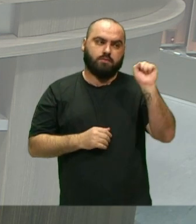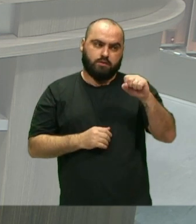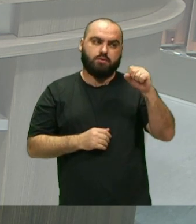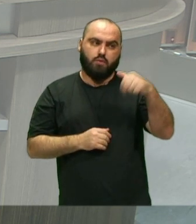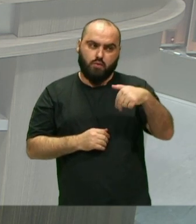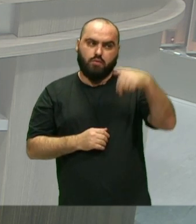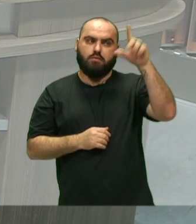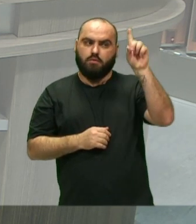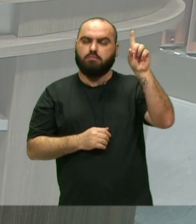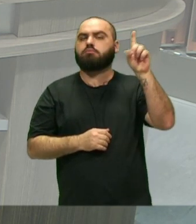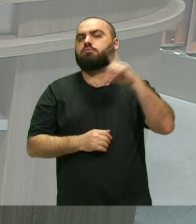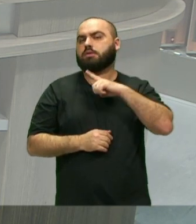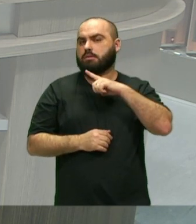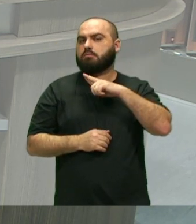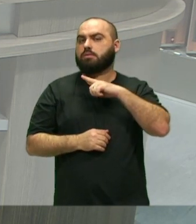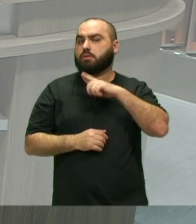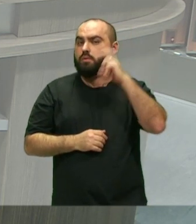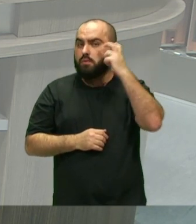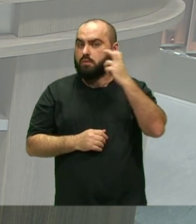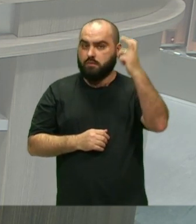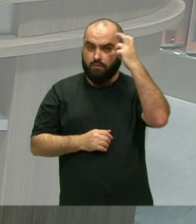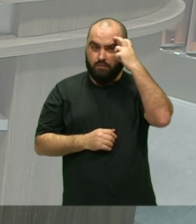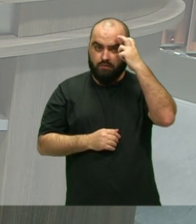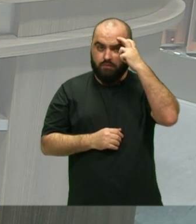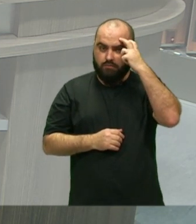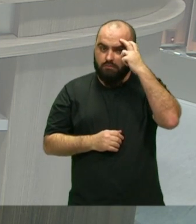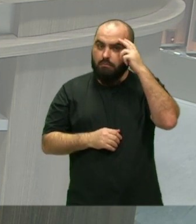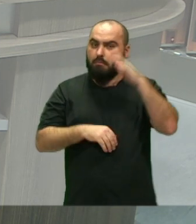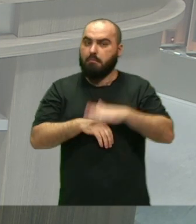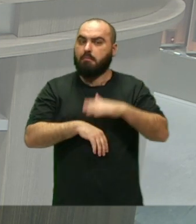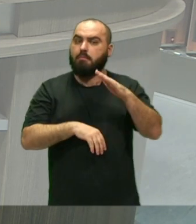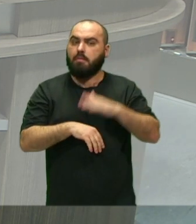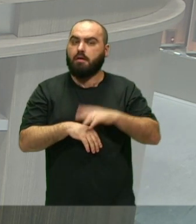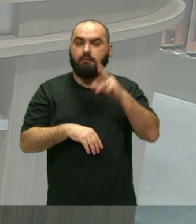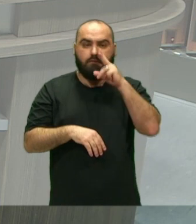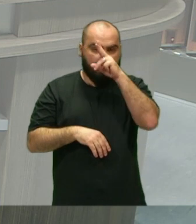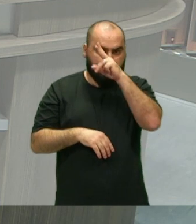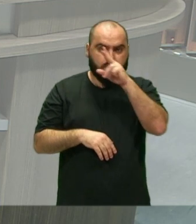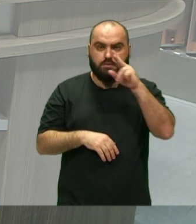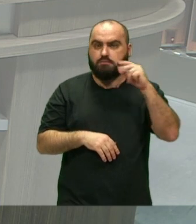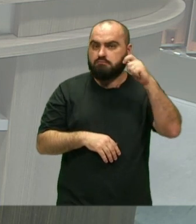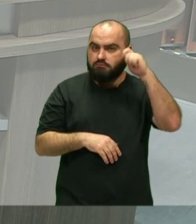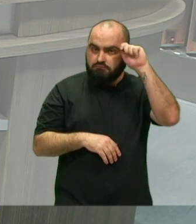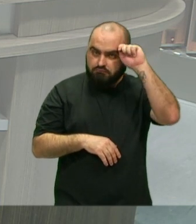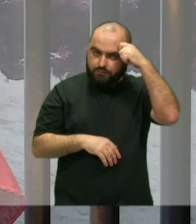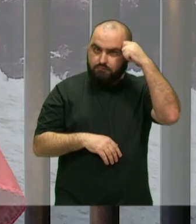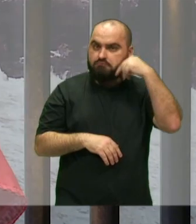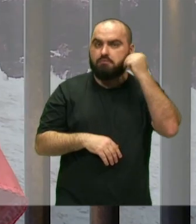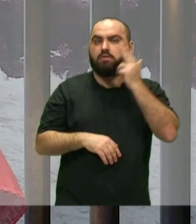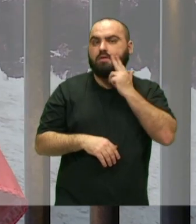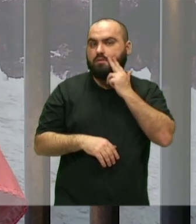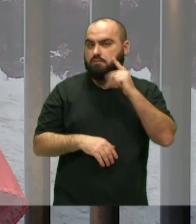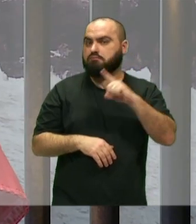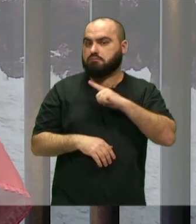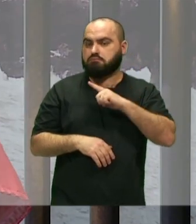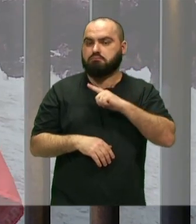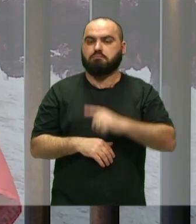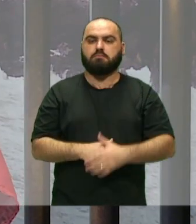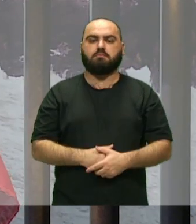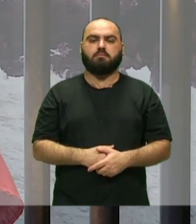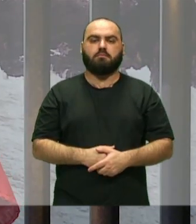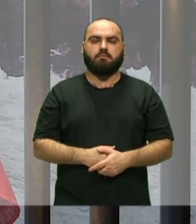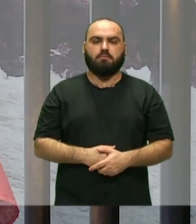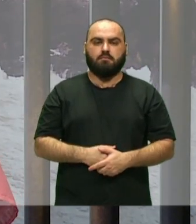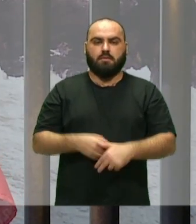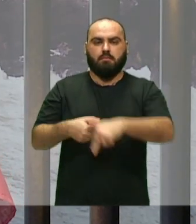Tem mais esse A cultura em si Ela domina mais Né? cultura De povos de matriz africana A cultura Da coco